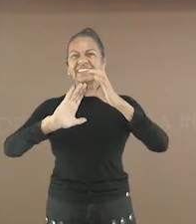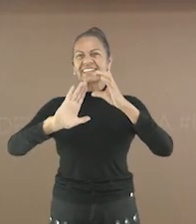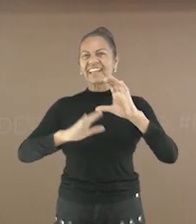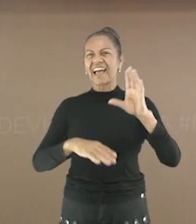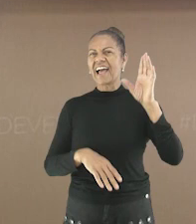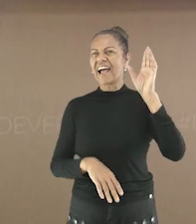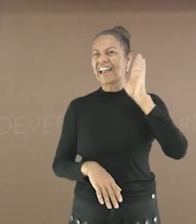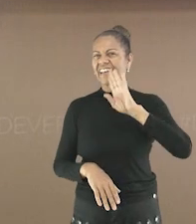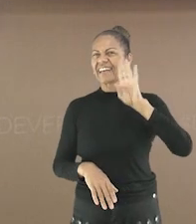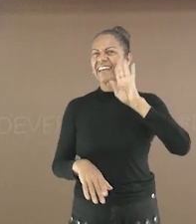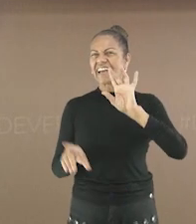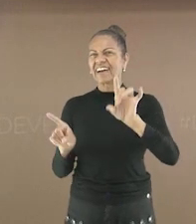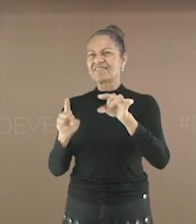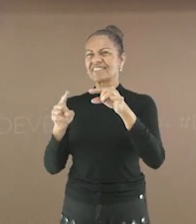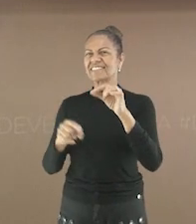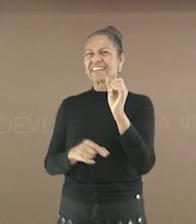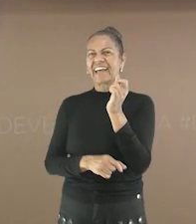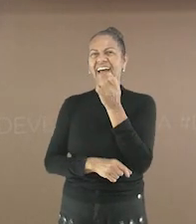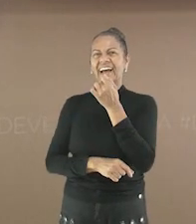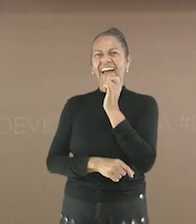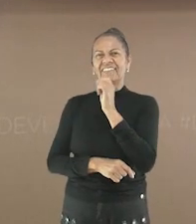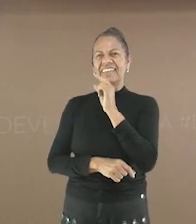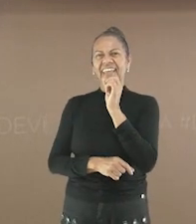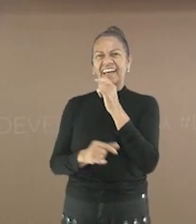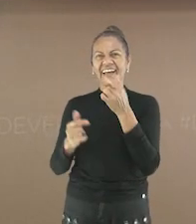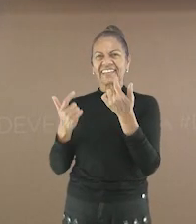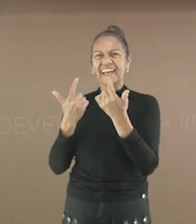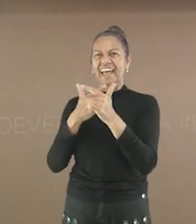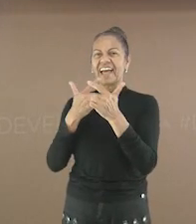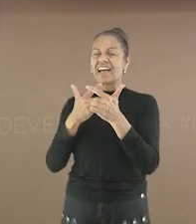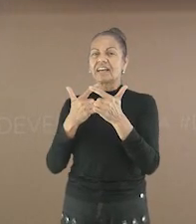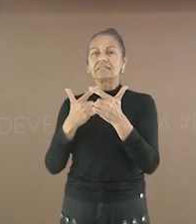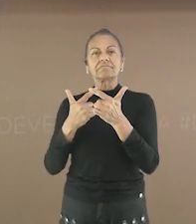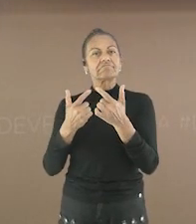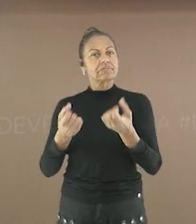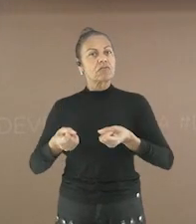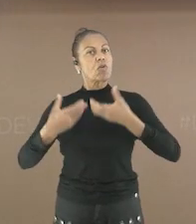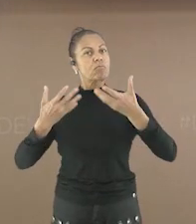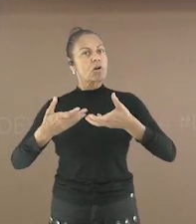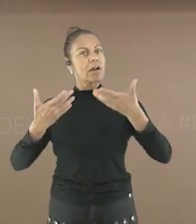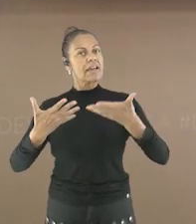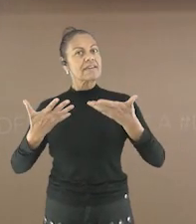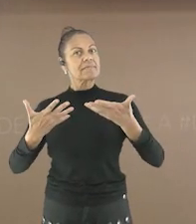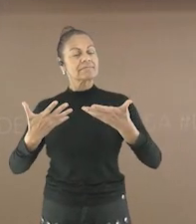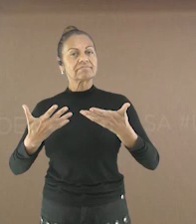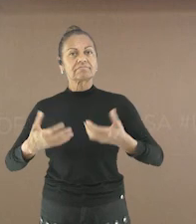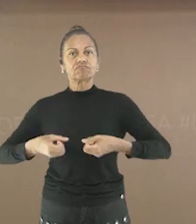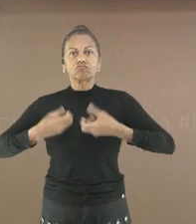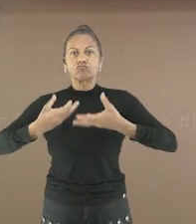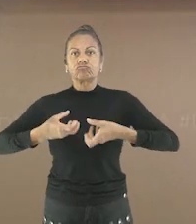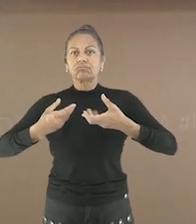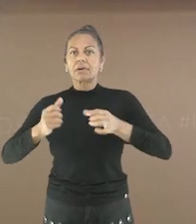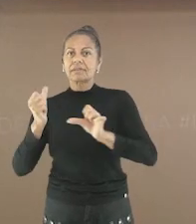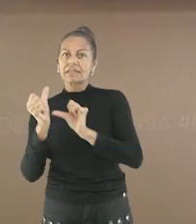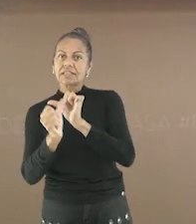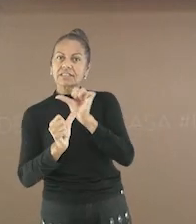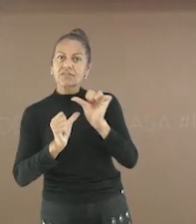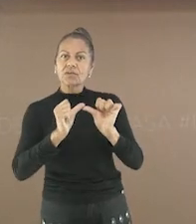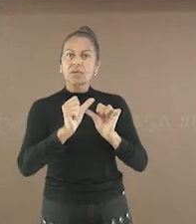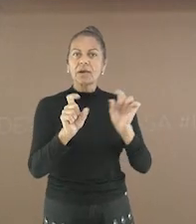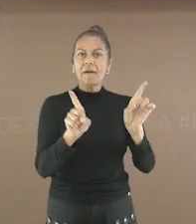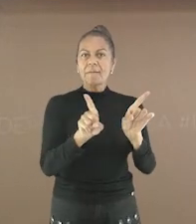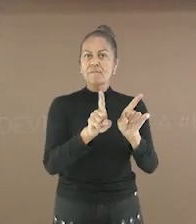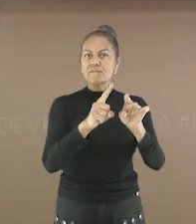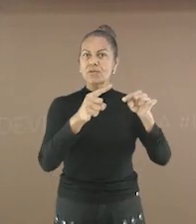legal e engraçada. Na verdade, foi um poema que se transformou em uma canção. Isto é, ele